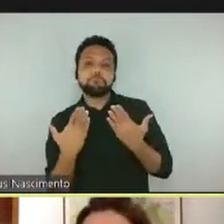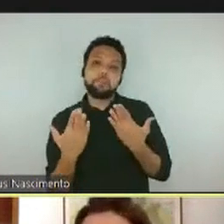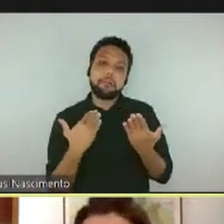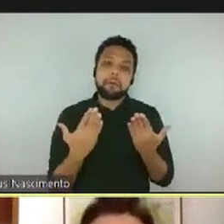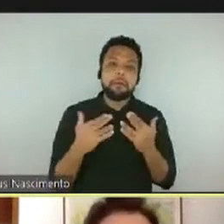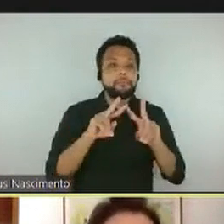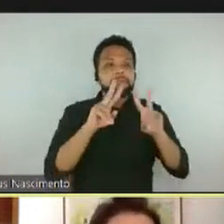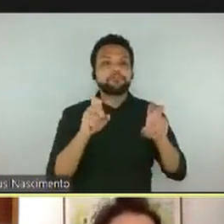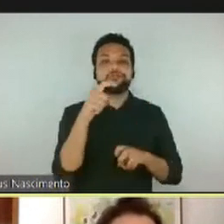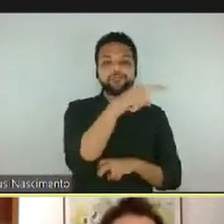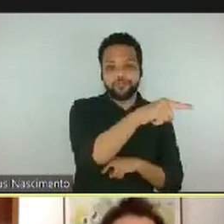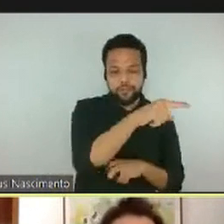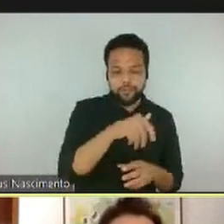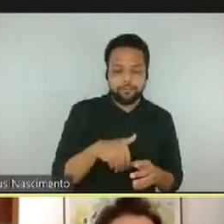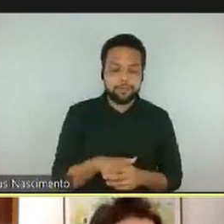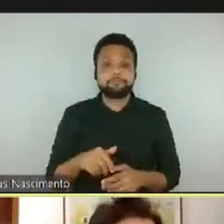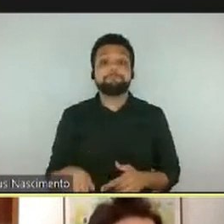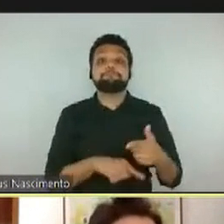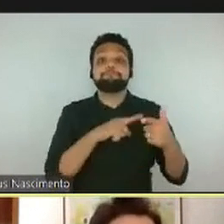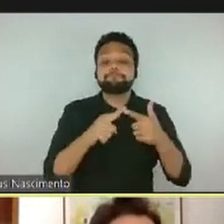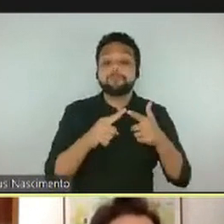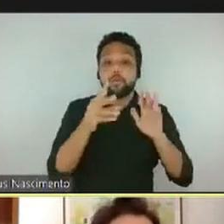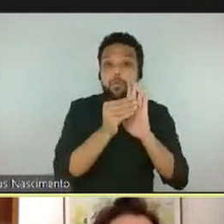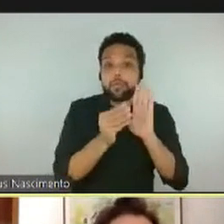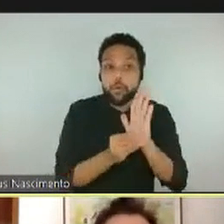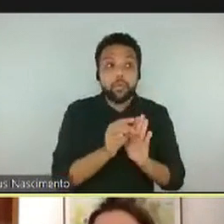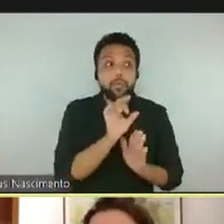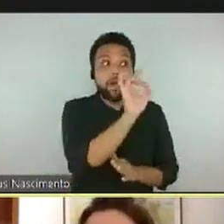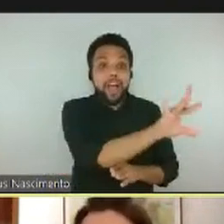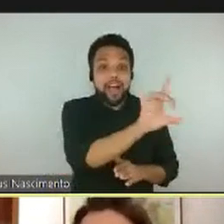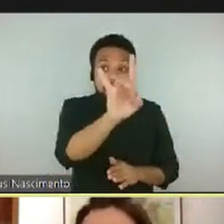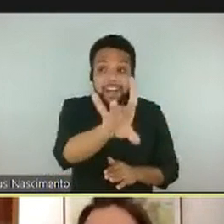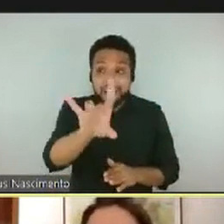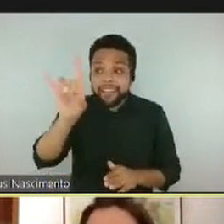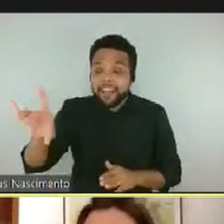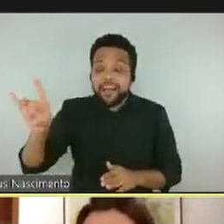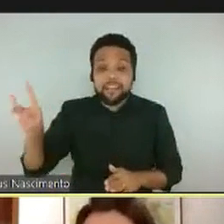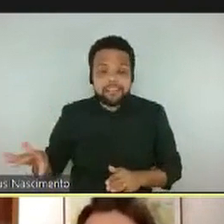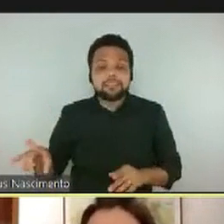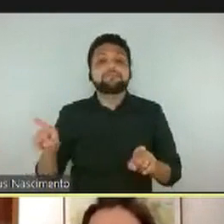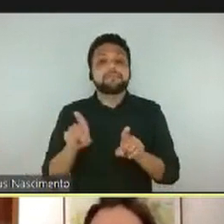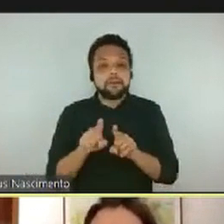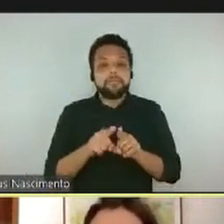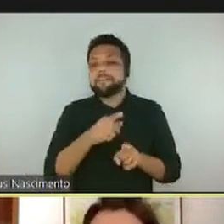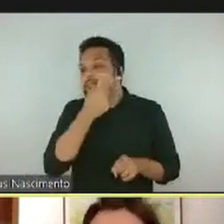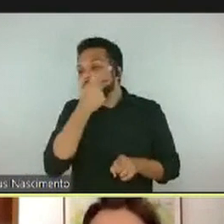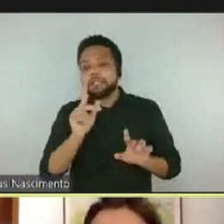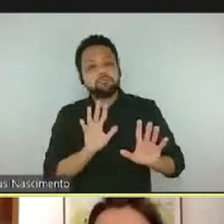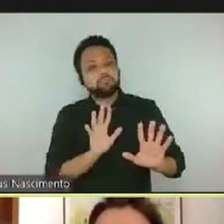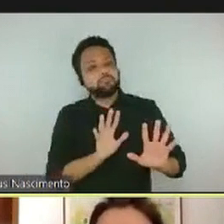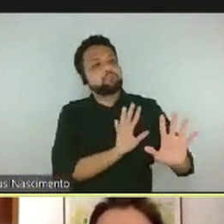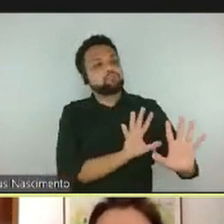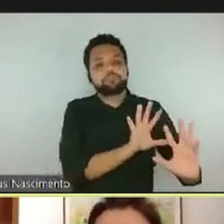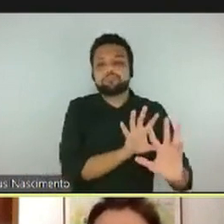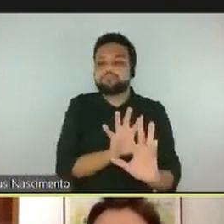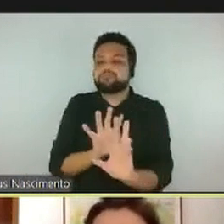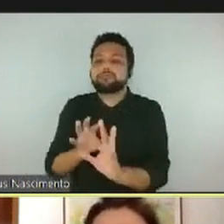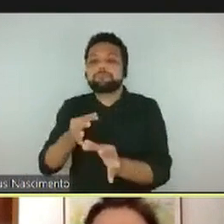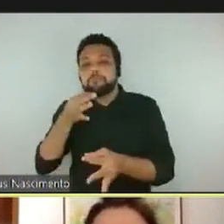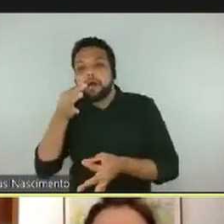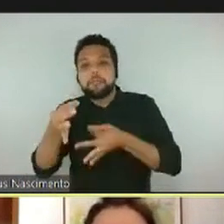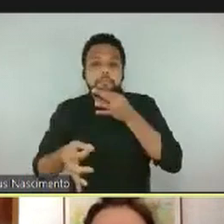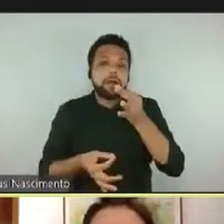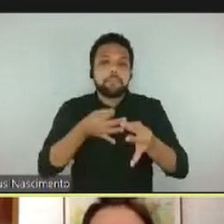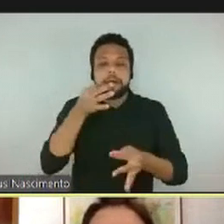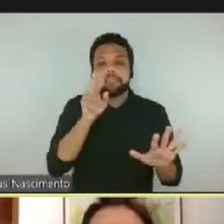conteúdos específicos pertinentes a cada obra são comentados durante a visita, durante a semana, paulatinamente.